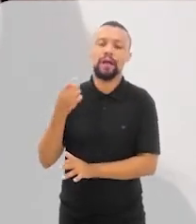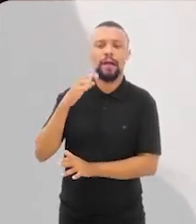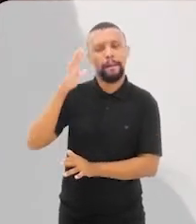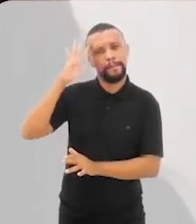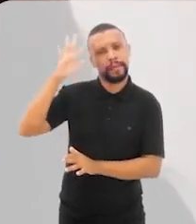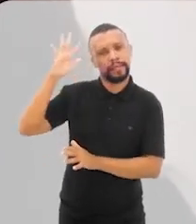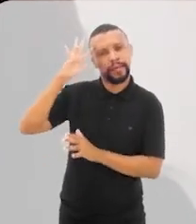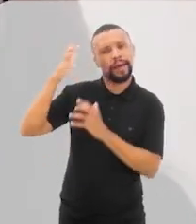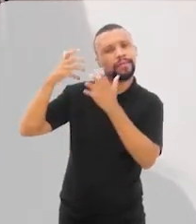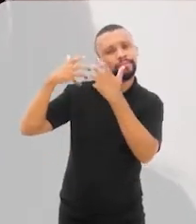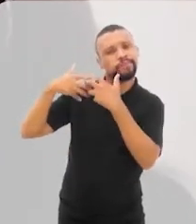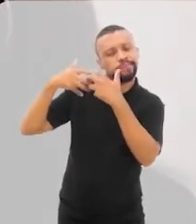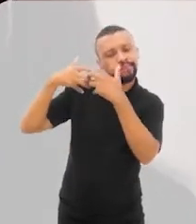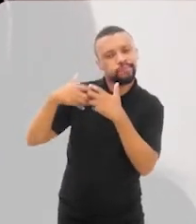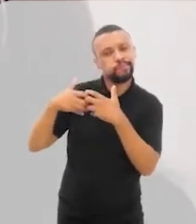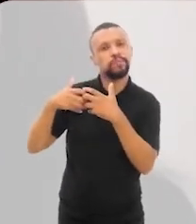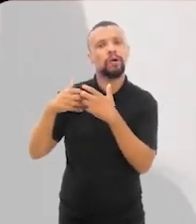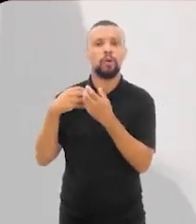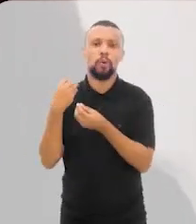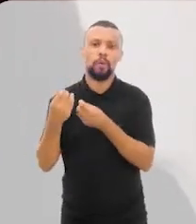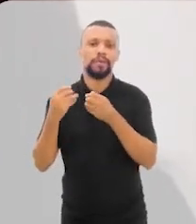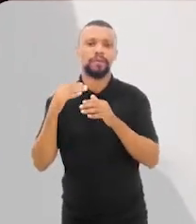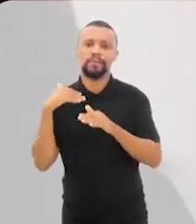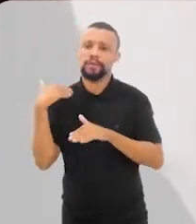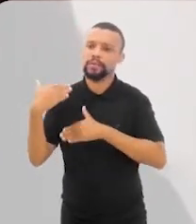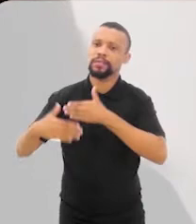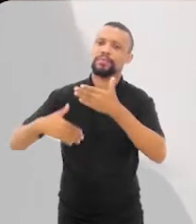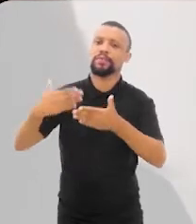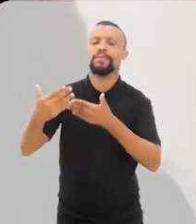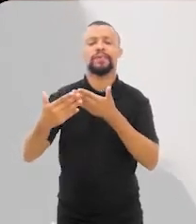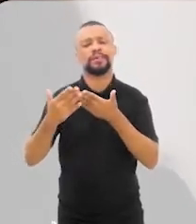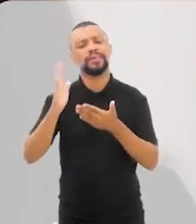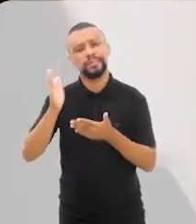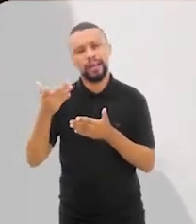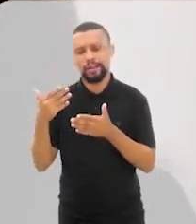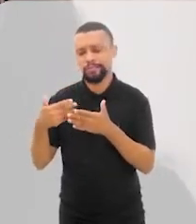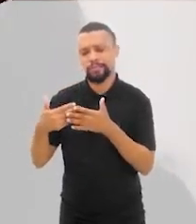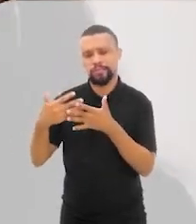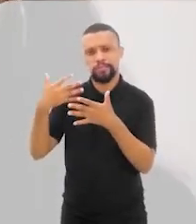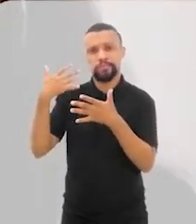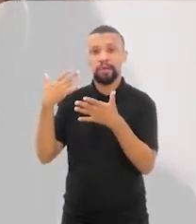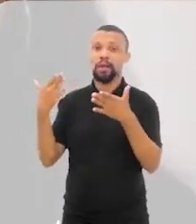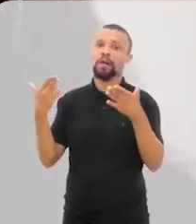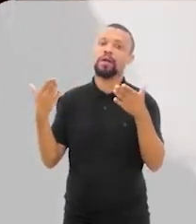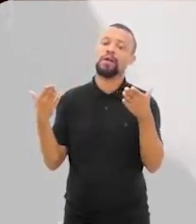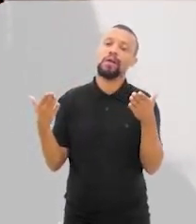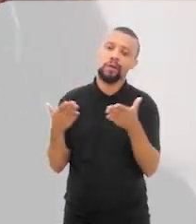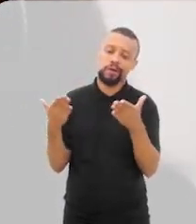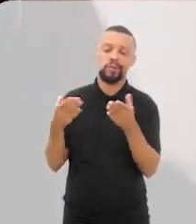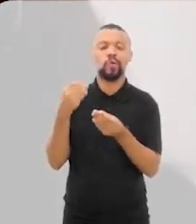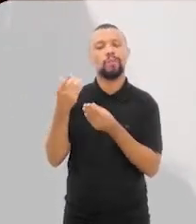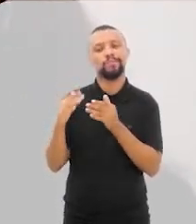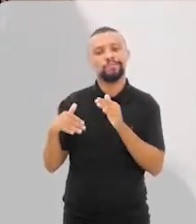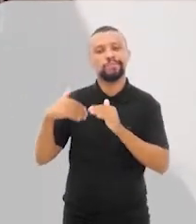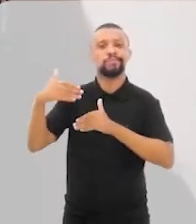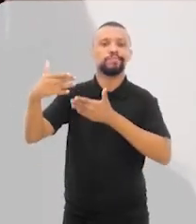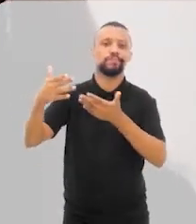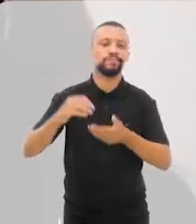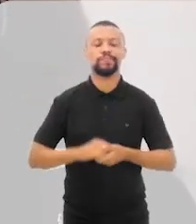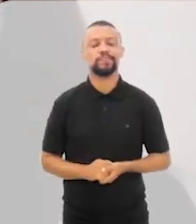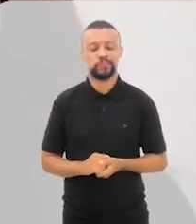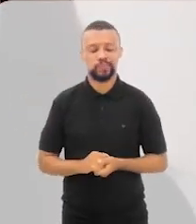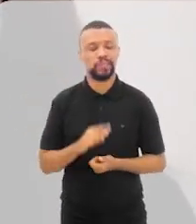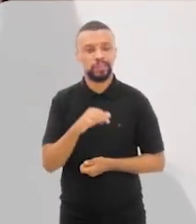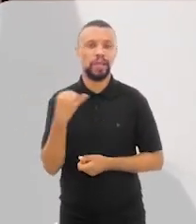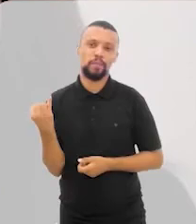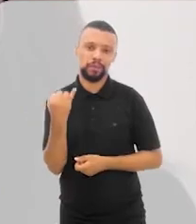repensar, para entender como as coisas vão se desenvolver, se já se desenvolvem hoje e como vão se desenvolver daqui para frente.